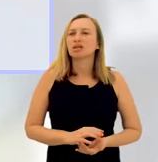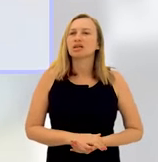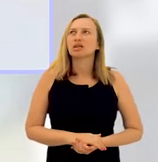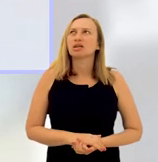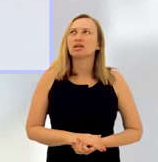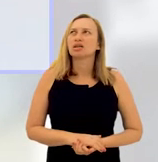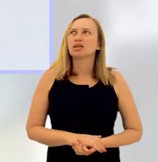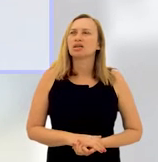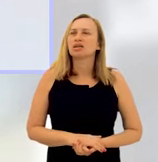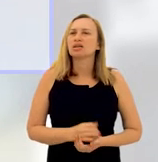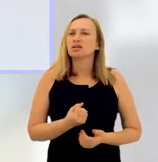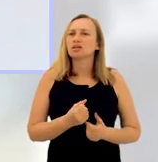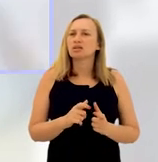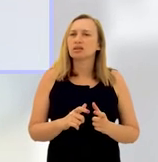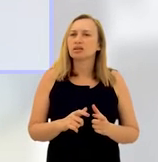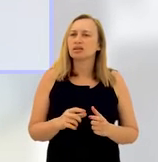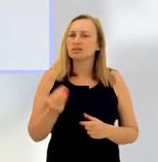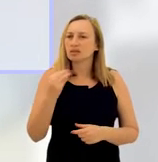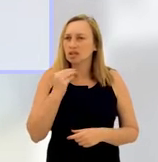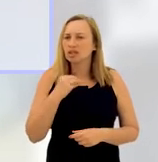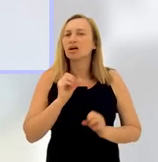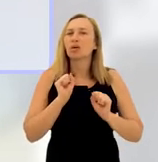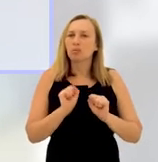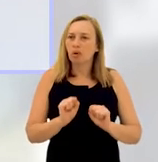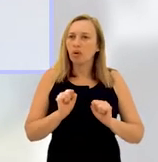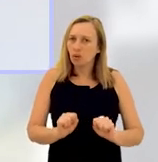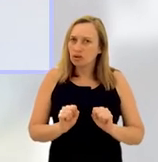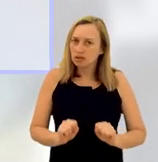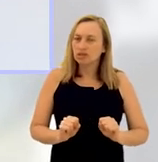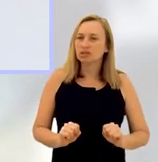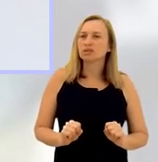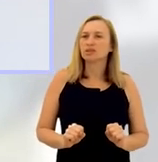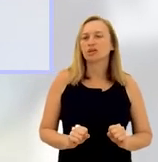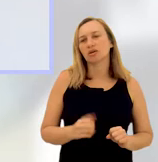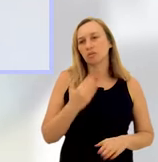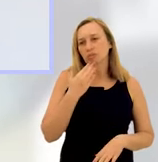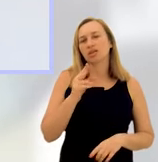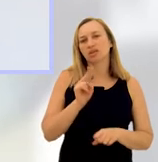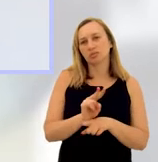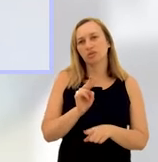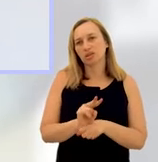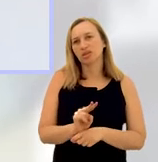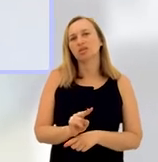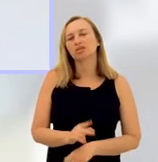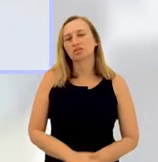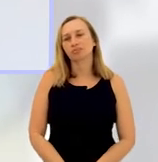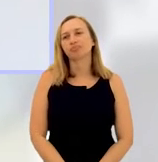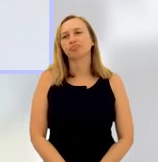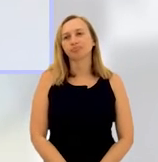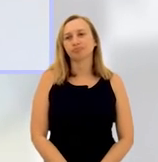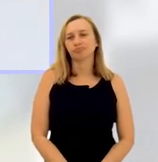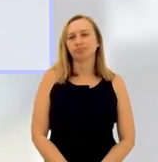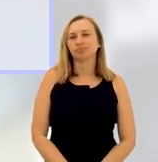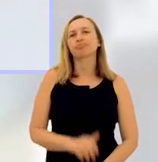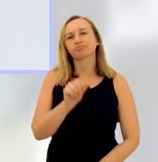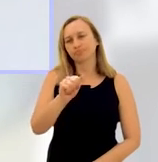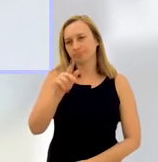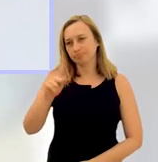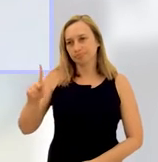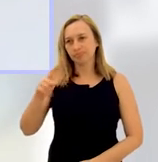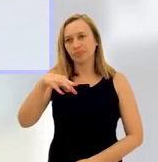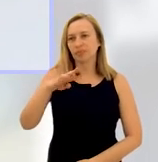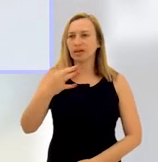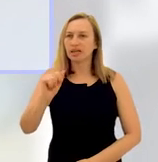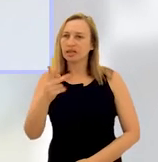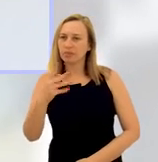de maior vulnerabilidade, pode ser hábil a ensejar o pedido de medida protetiva pelo